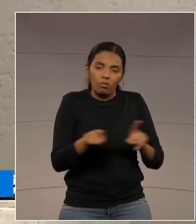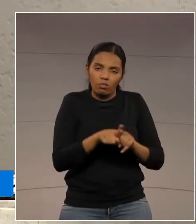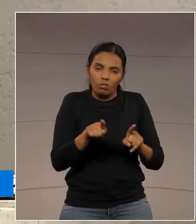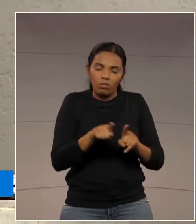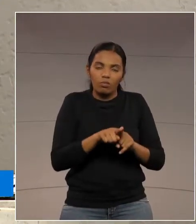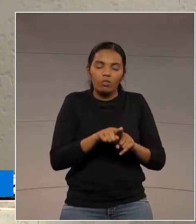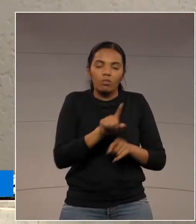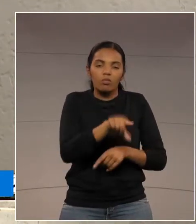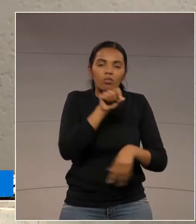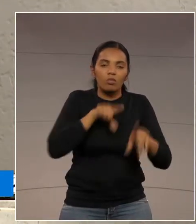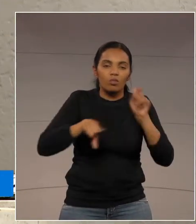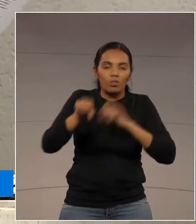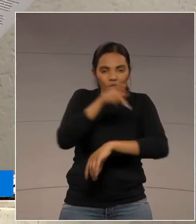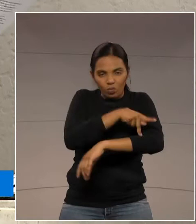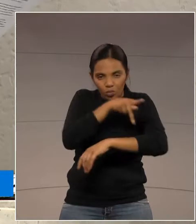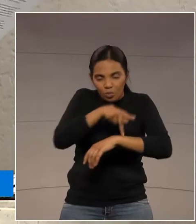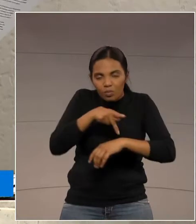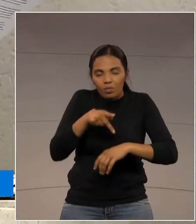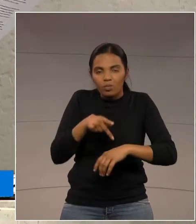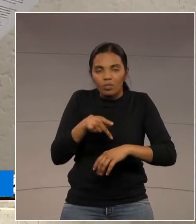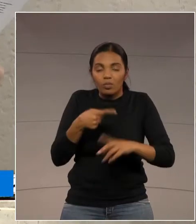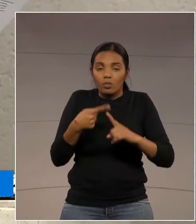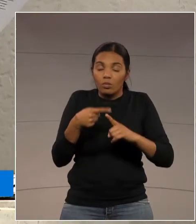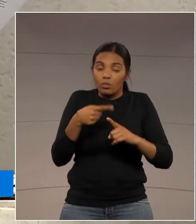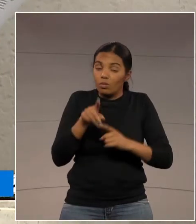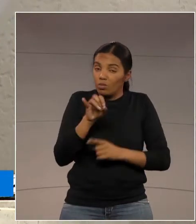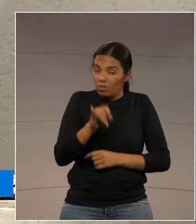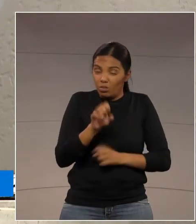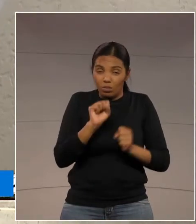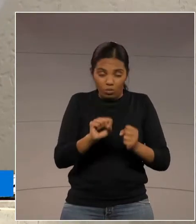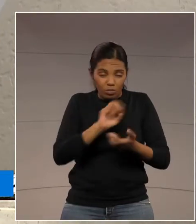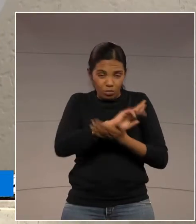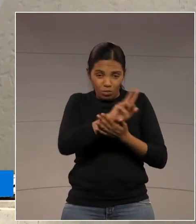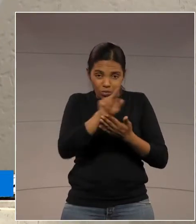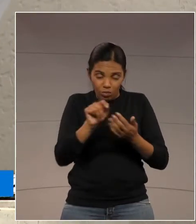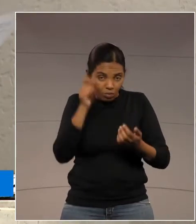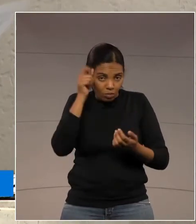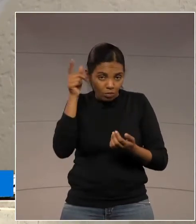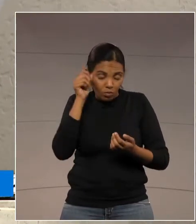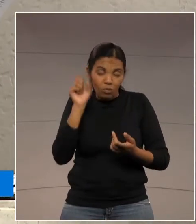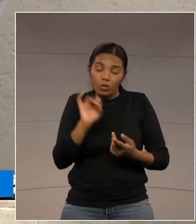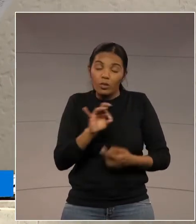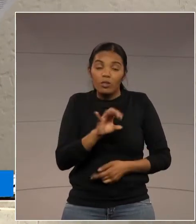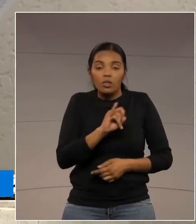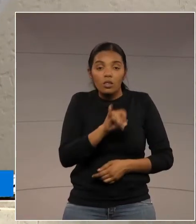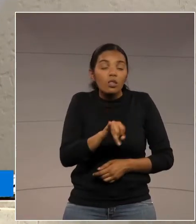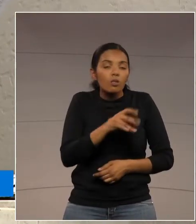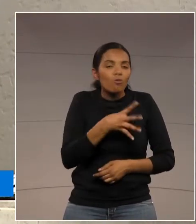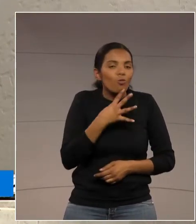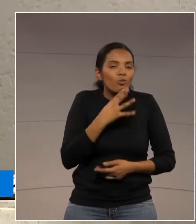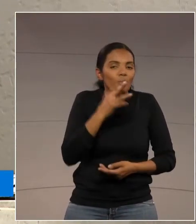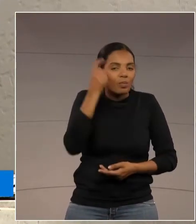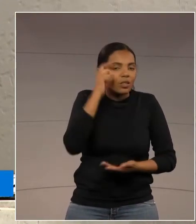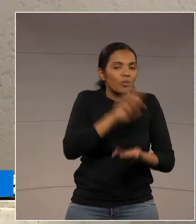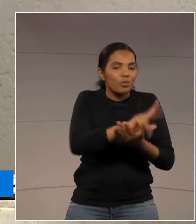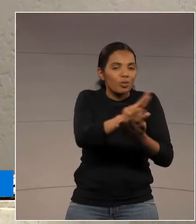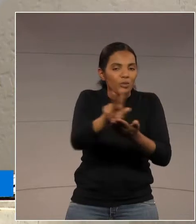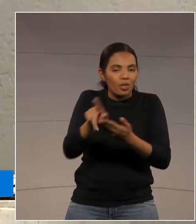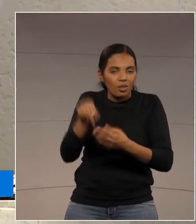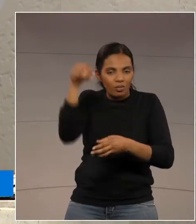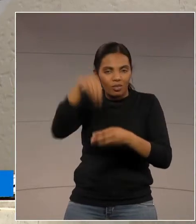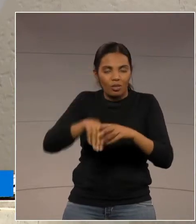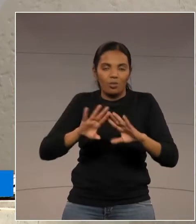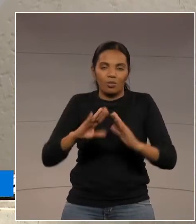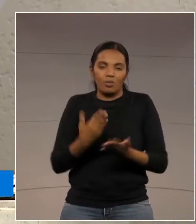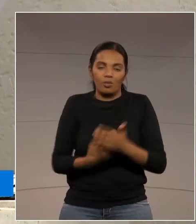pedagógicas, uma vez que tal pluralidade efetiva somente mediante o reconhecimento da diversidade e pensamento dos diferentes saberes